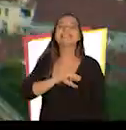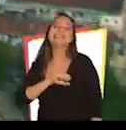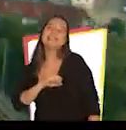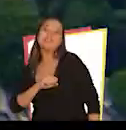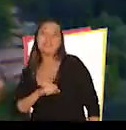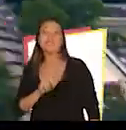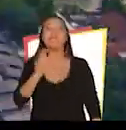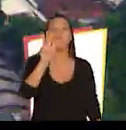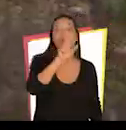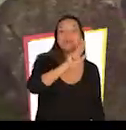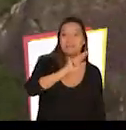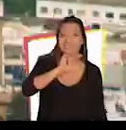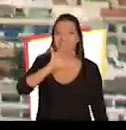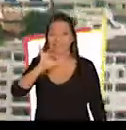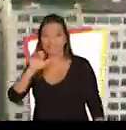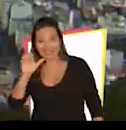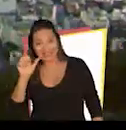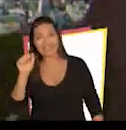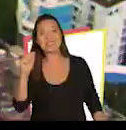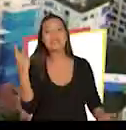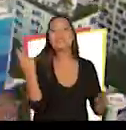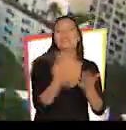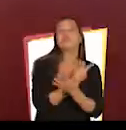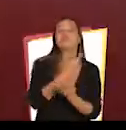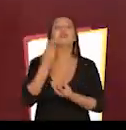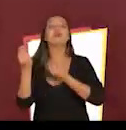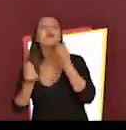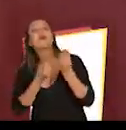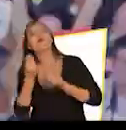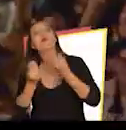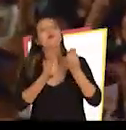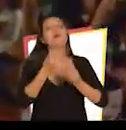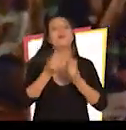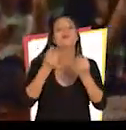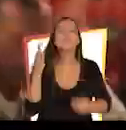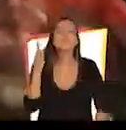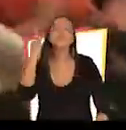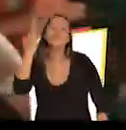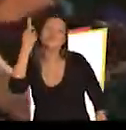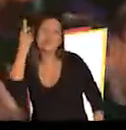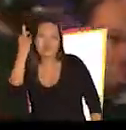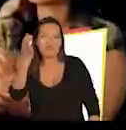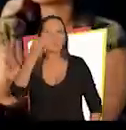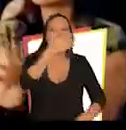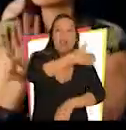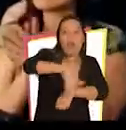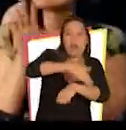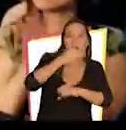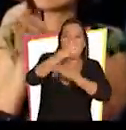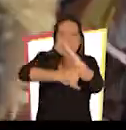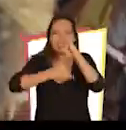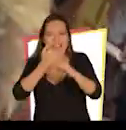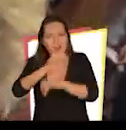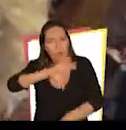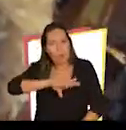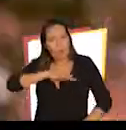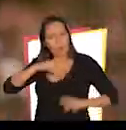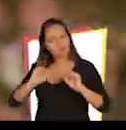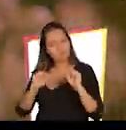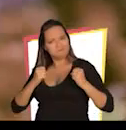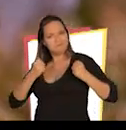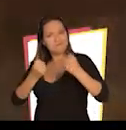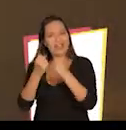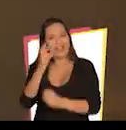ser desse jeito Na rua, na rede, na raça Que o Rio de Janeiro